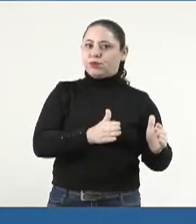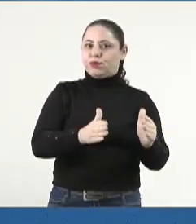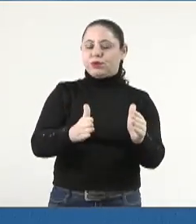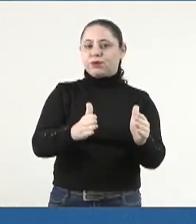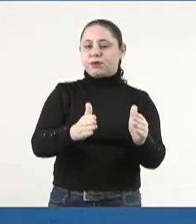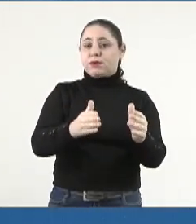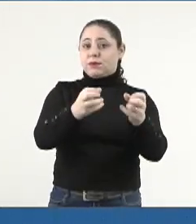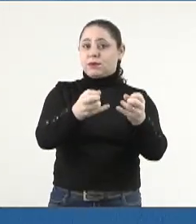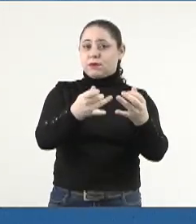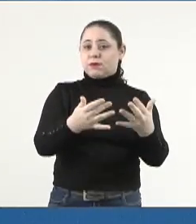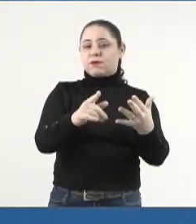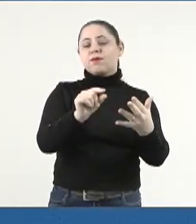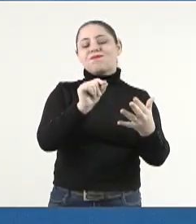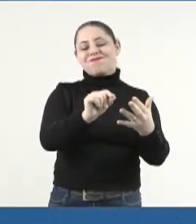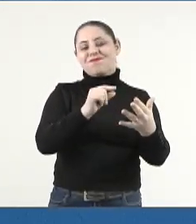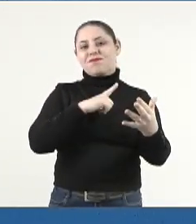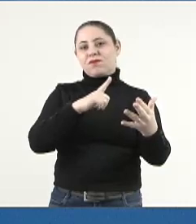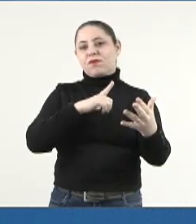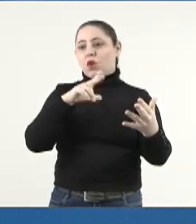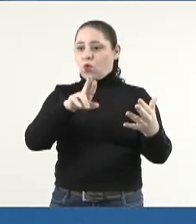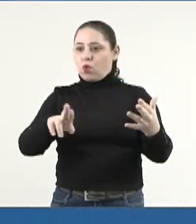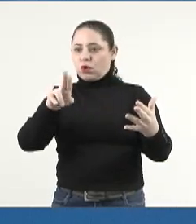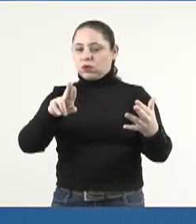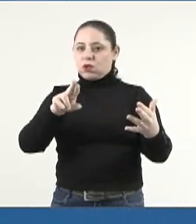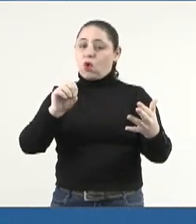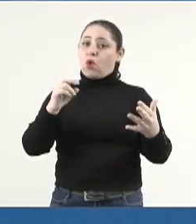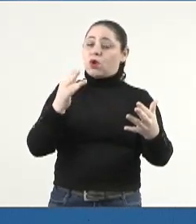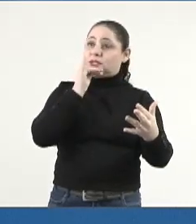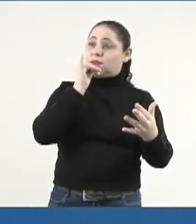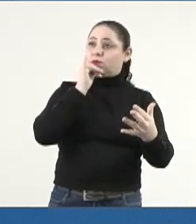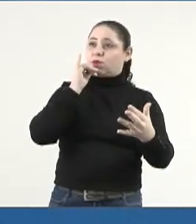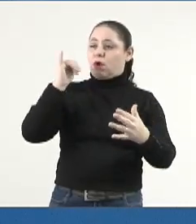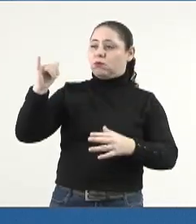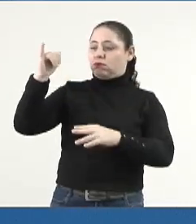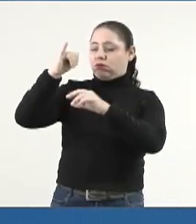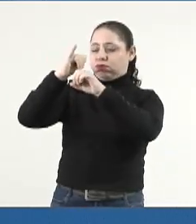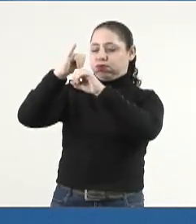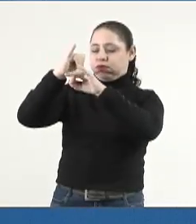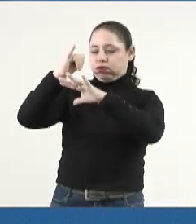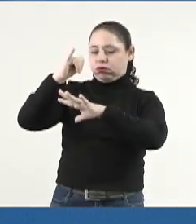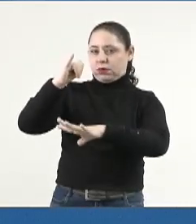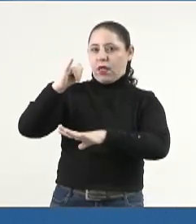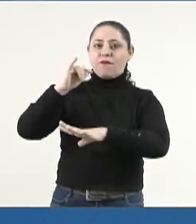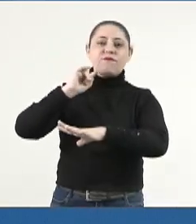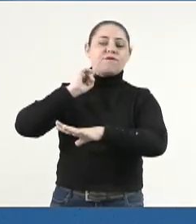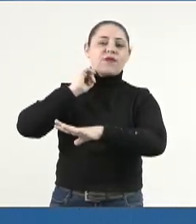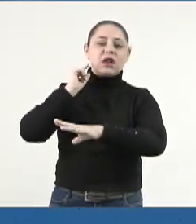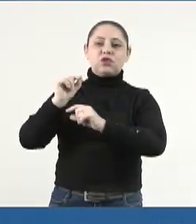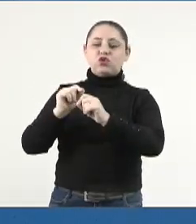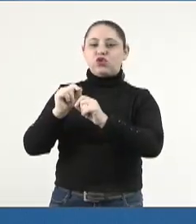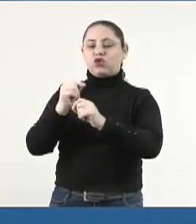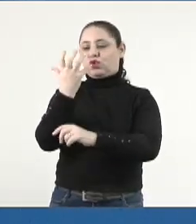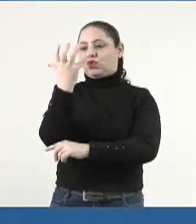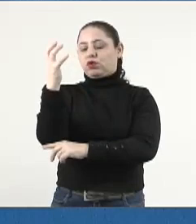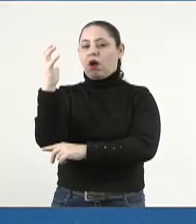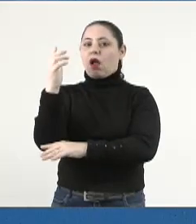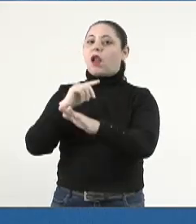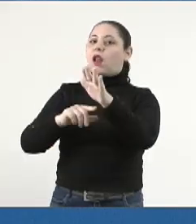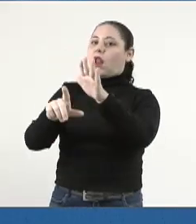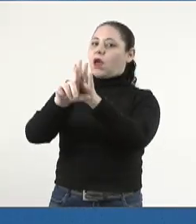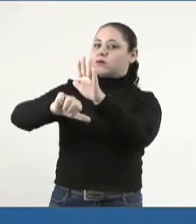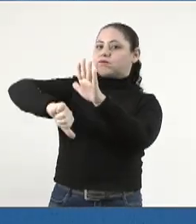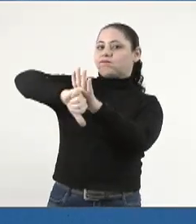ou utiliza quantidade de agrotóxico acima do permitido pela legislação vigente,